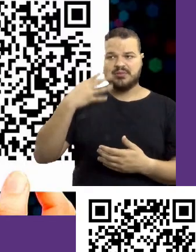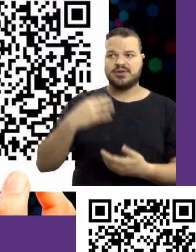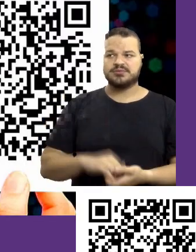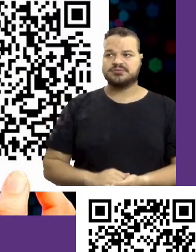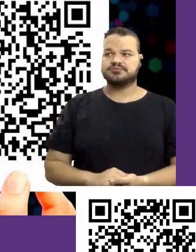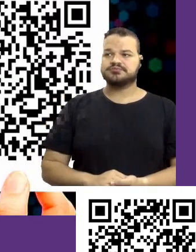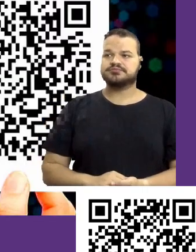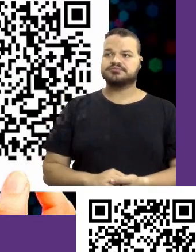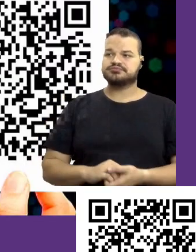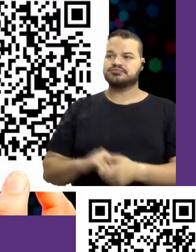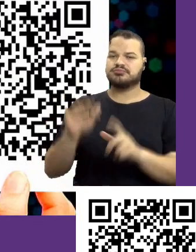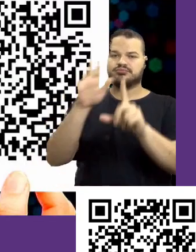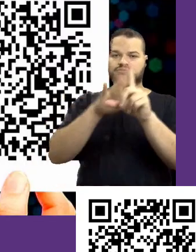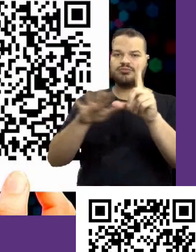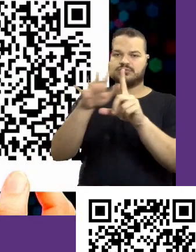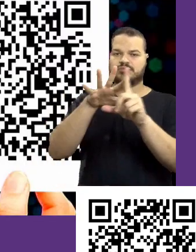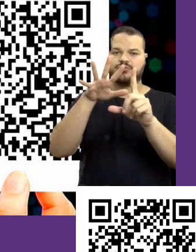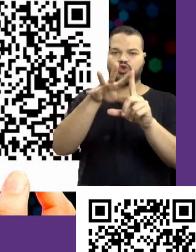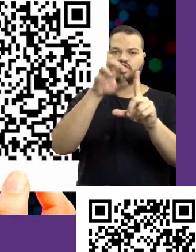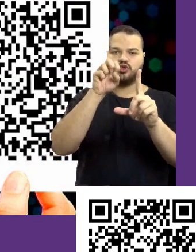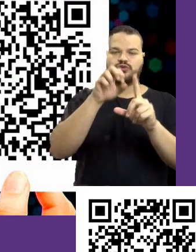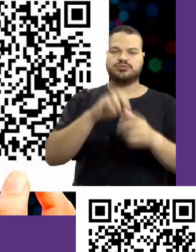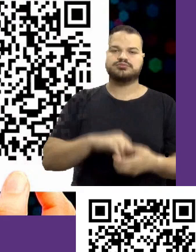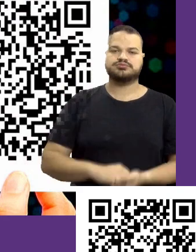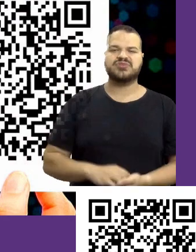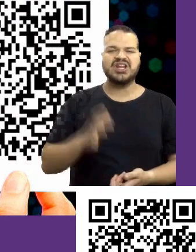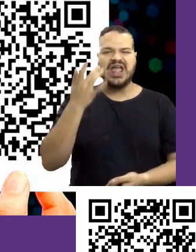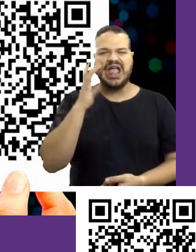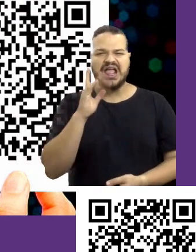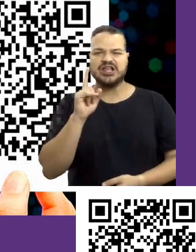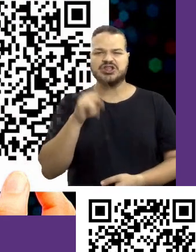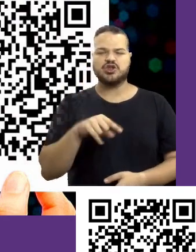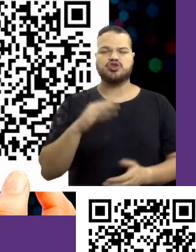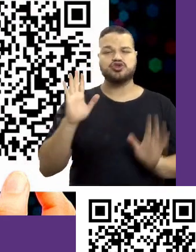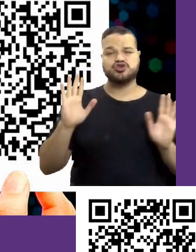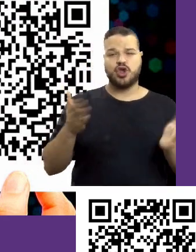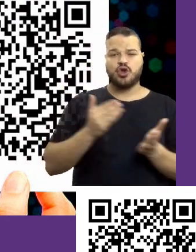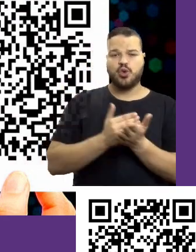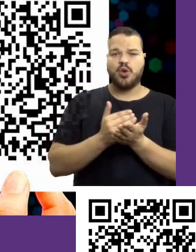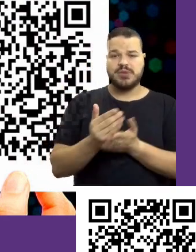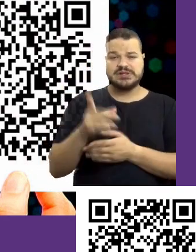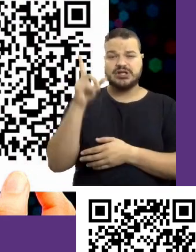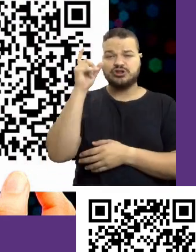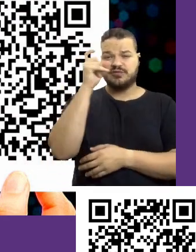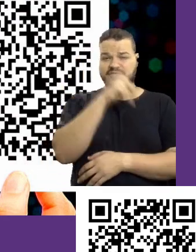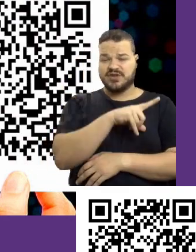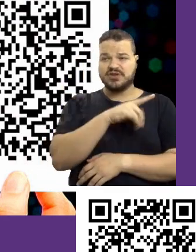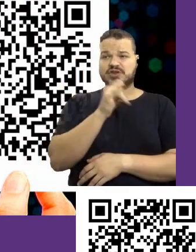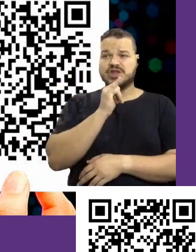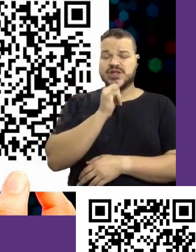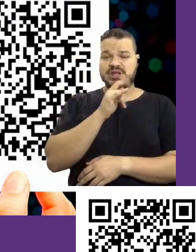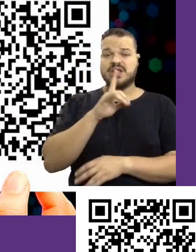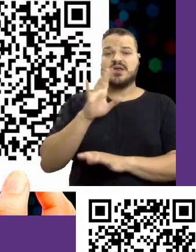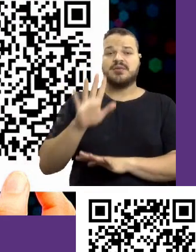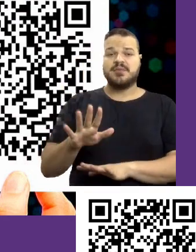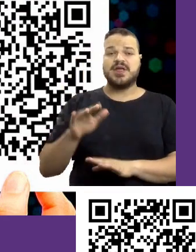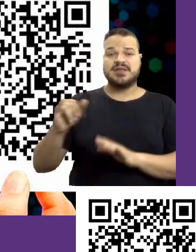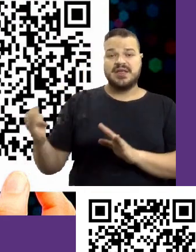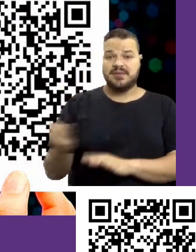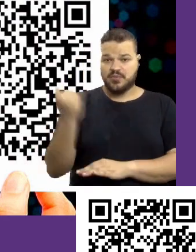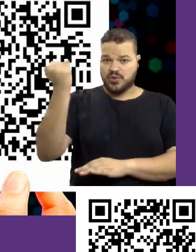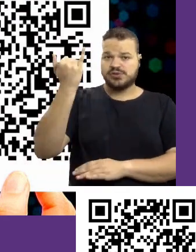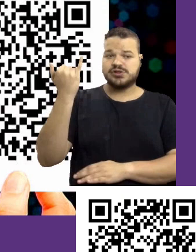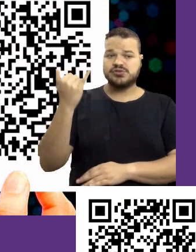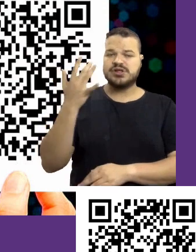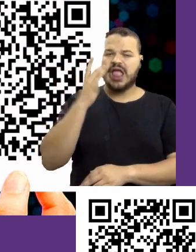aí no QR Code. Contem para a gente o que vocês estão achando. Eu sei que está só começando, ainda está difícil de dizer, mas é super importante que vocês nos digam o que estão